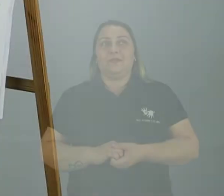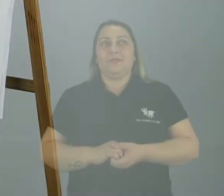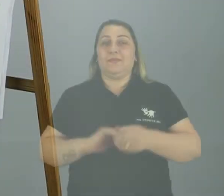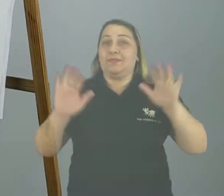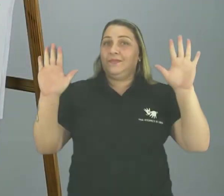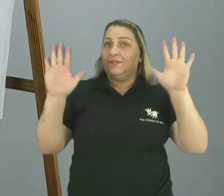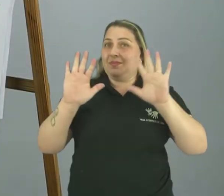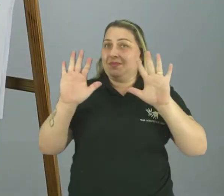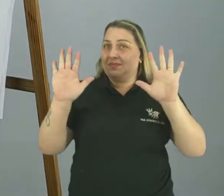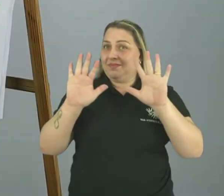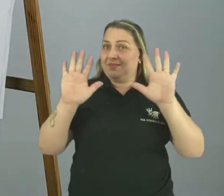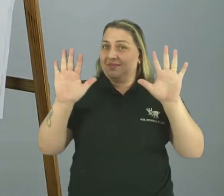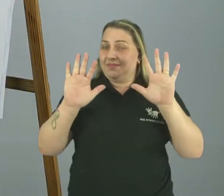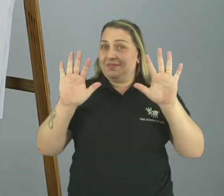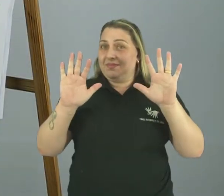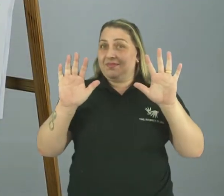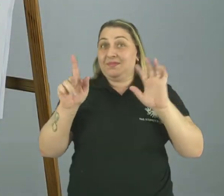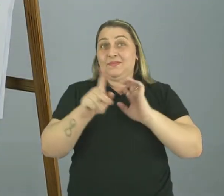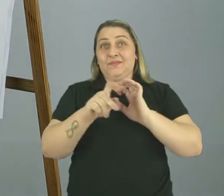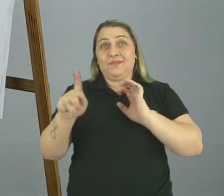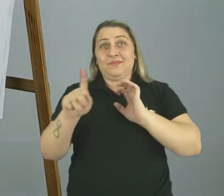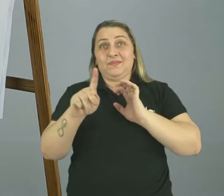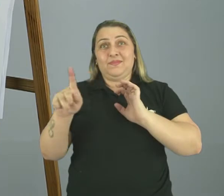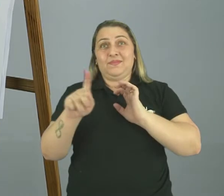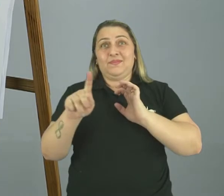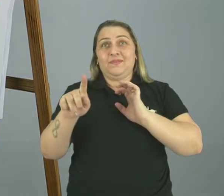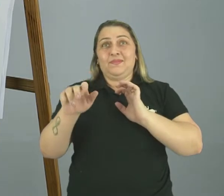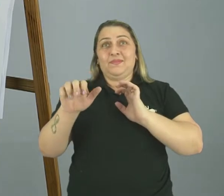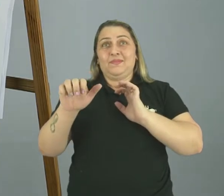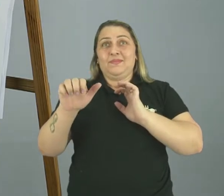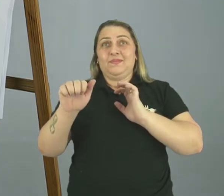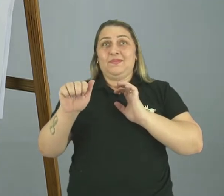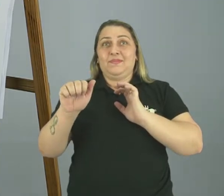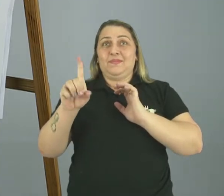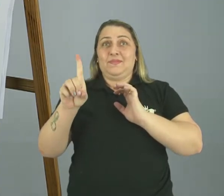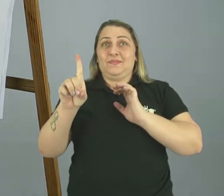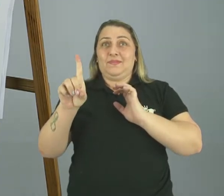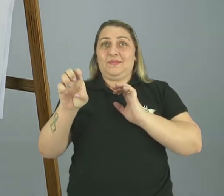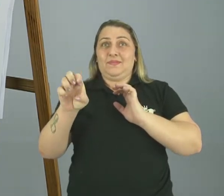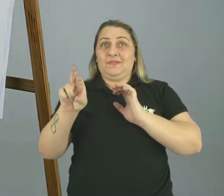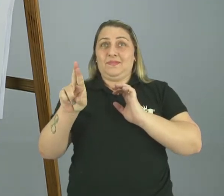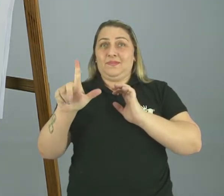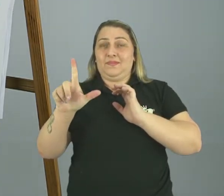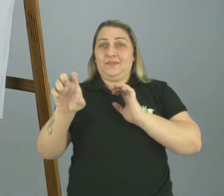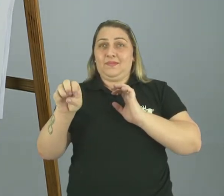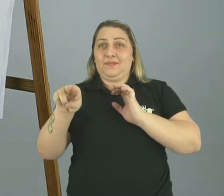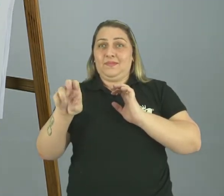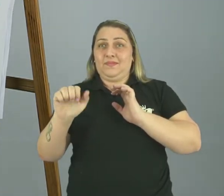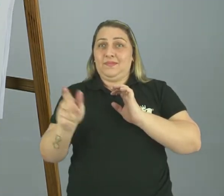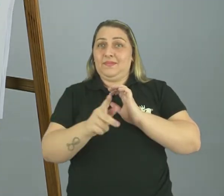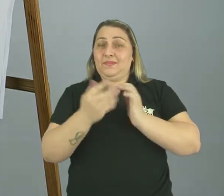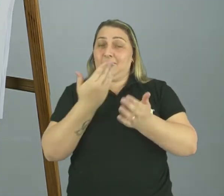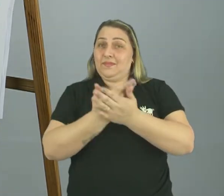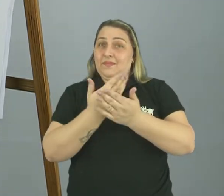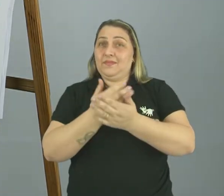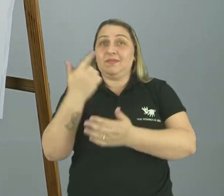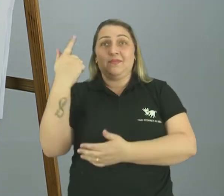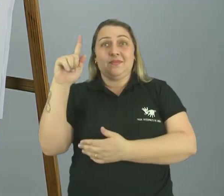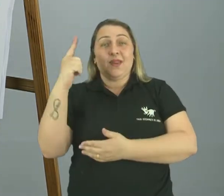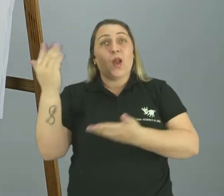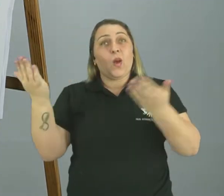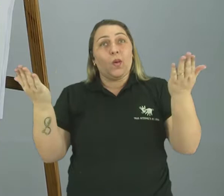Olá pessoal, eu sou a professora Aderlene Moura Rodrigues. Nossa aula é de Geografia. Hoje